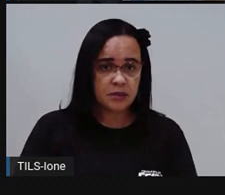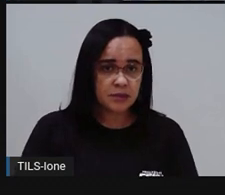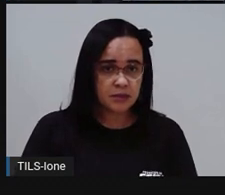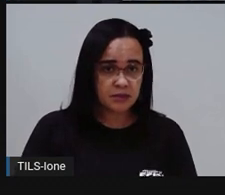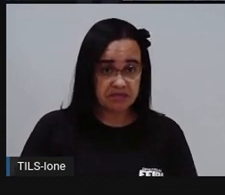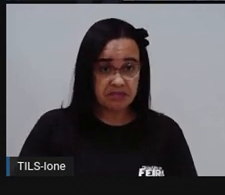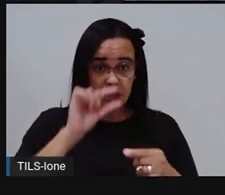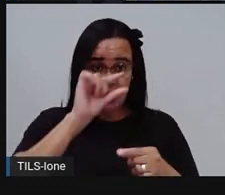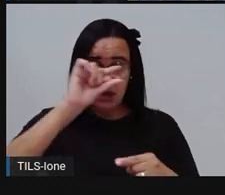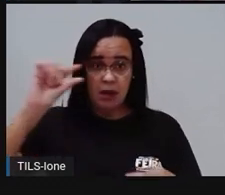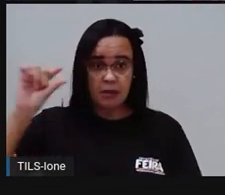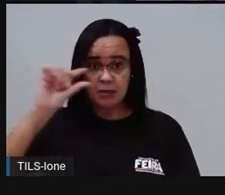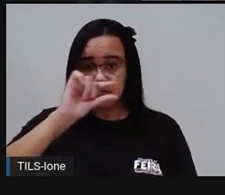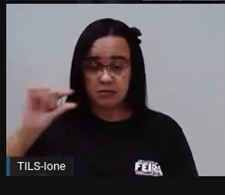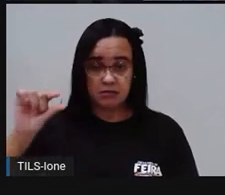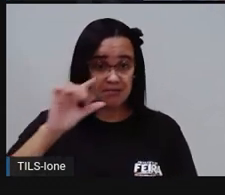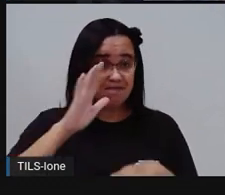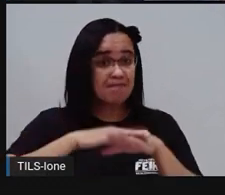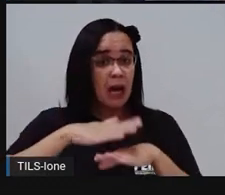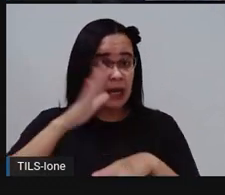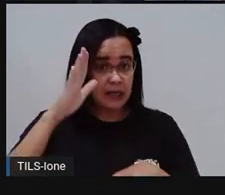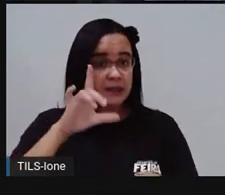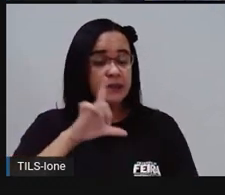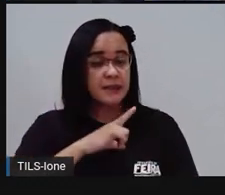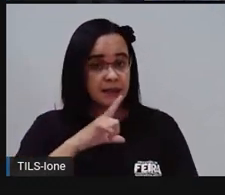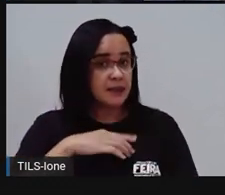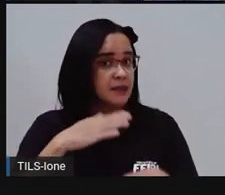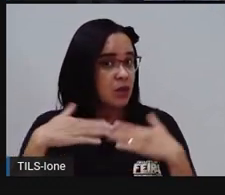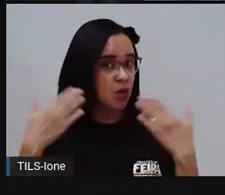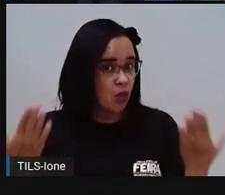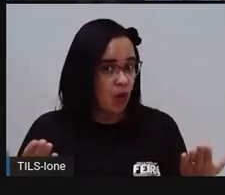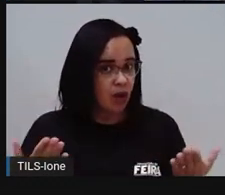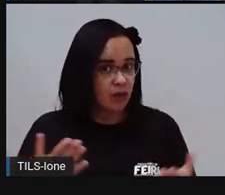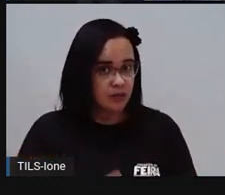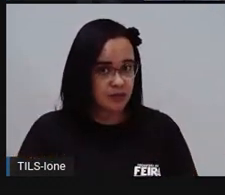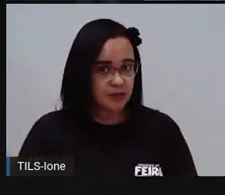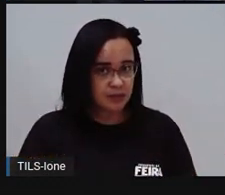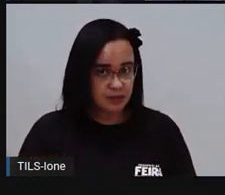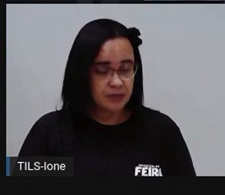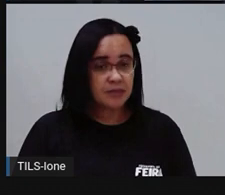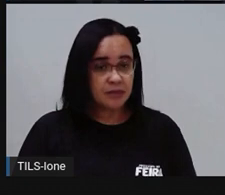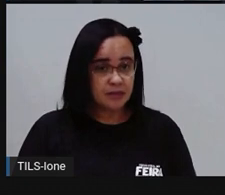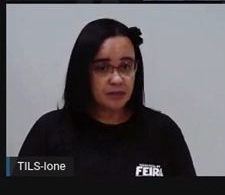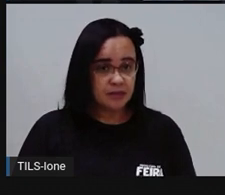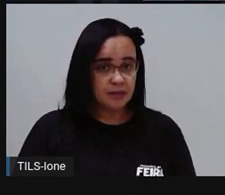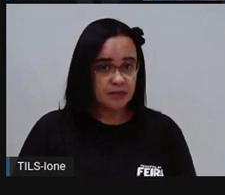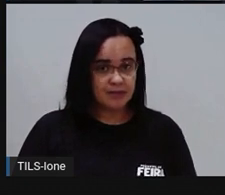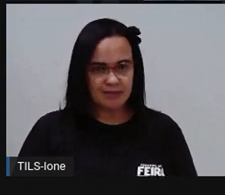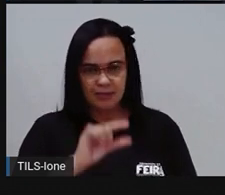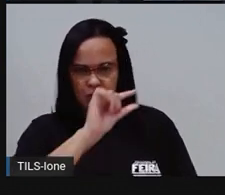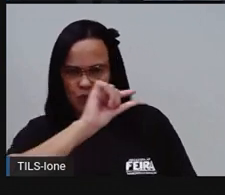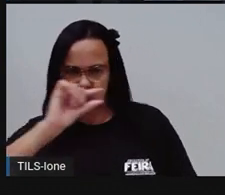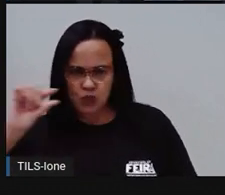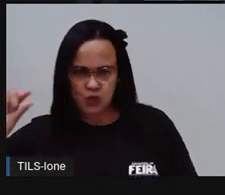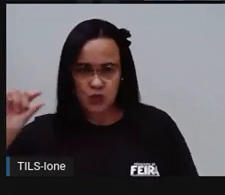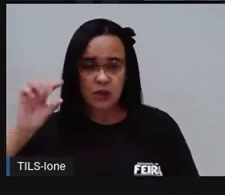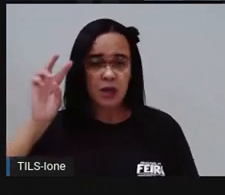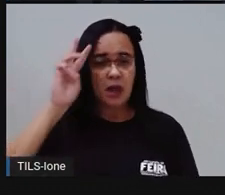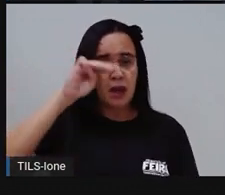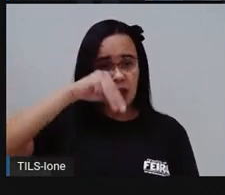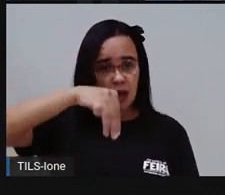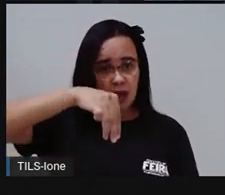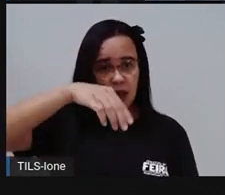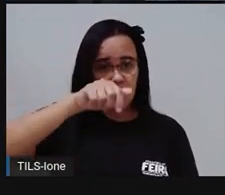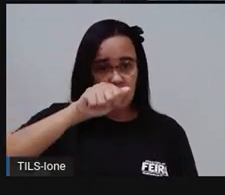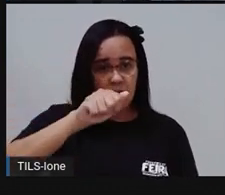maior. O mês que tá com a barra maior é esse aqui, ó. É o mês de... Maio. E a gente vem